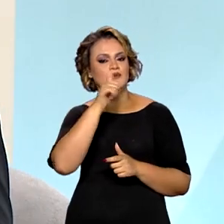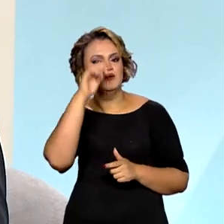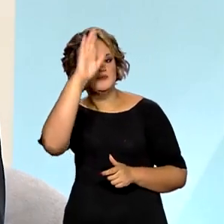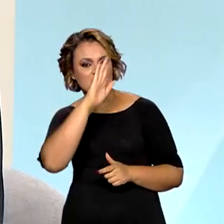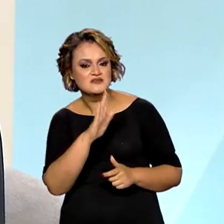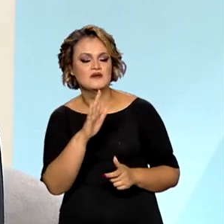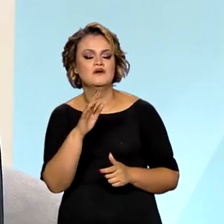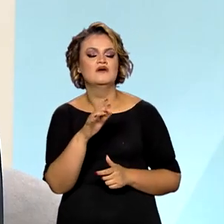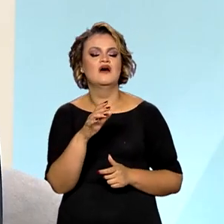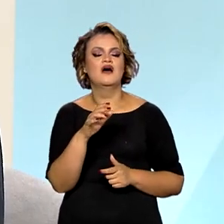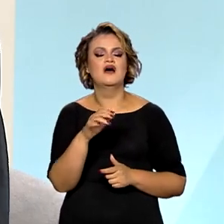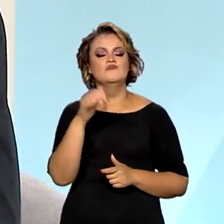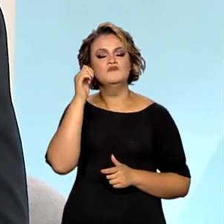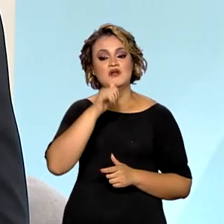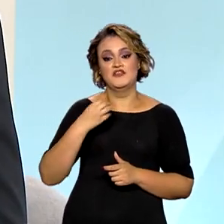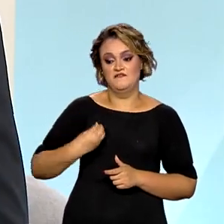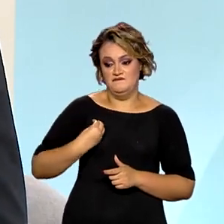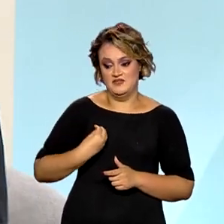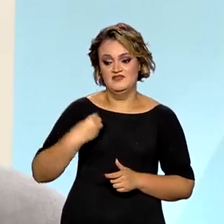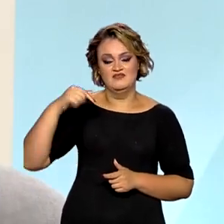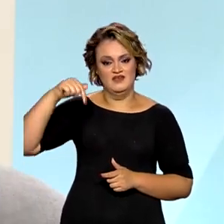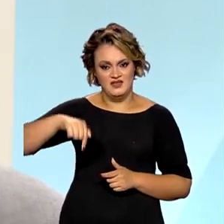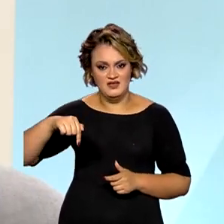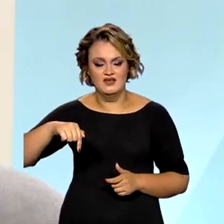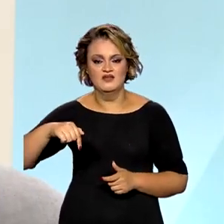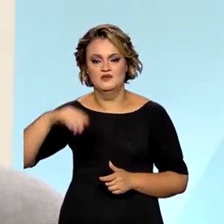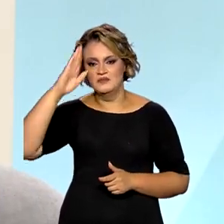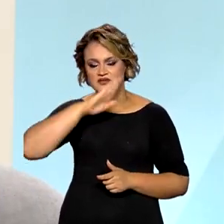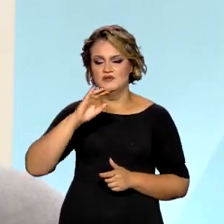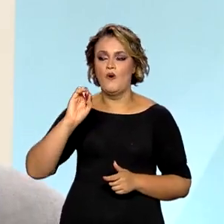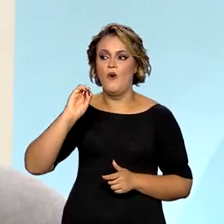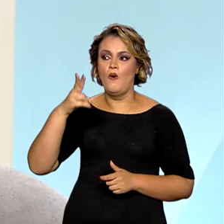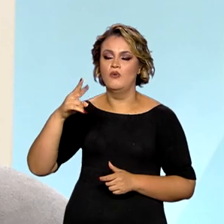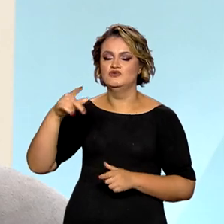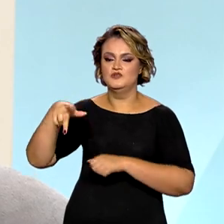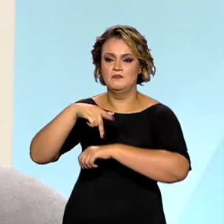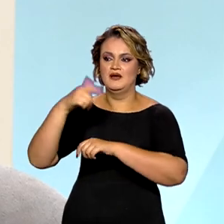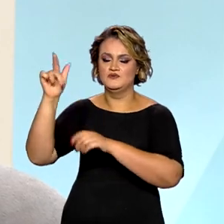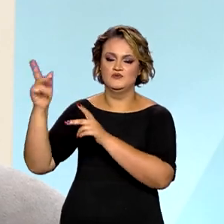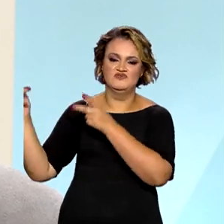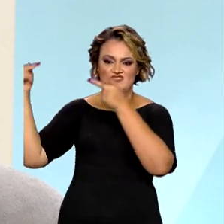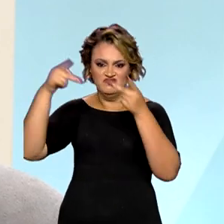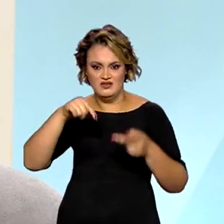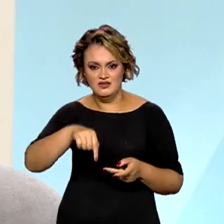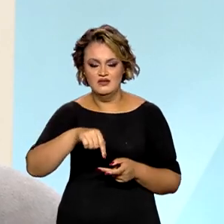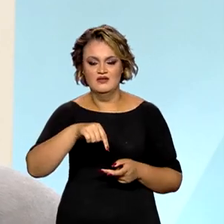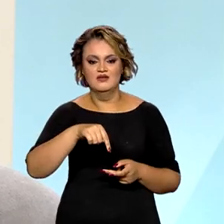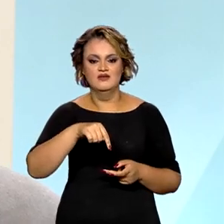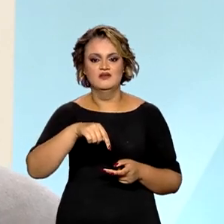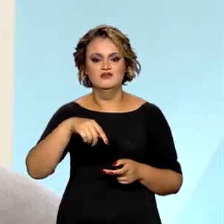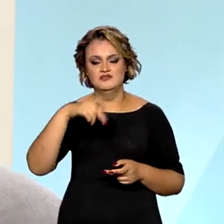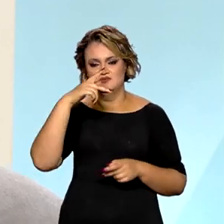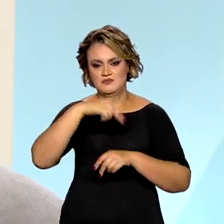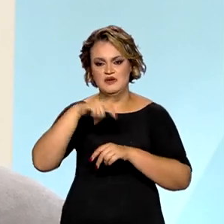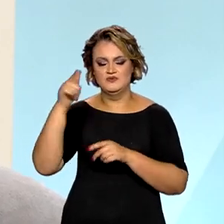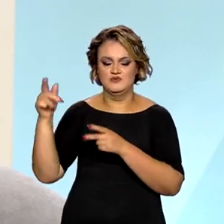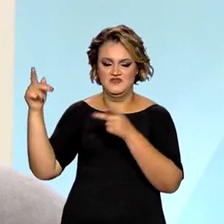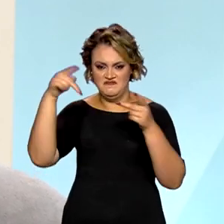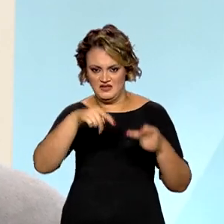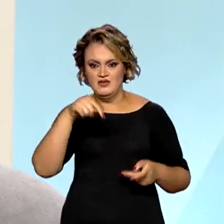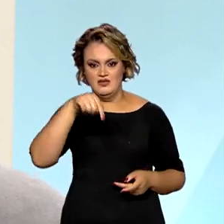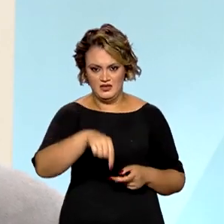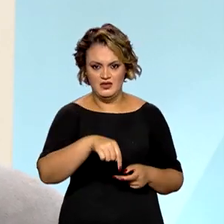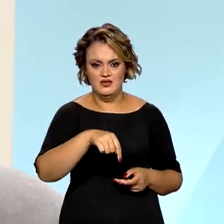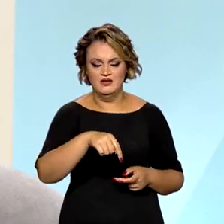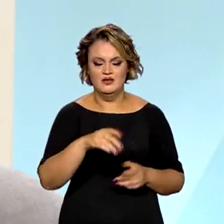mulheres que estão também no Brasil, não só as brasileiras, mas as que têm passado por aqui em situações de vulnerabilidade, por exemplo, estrangeiros, migrantes que